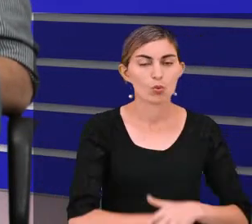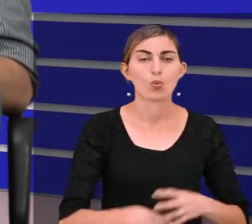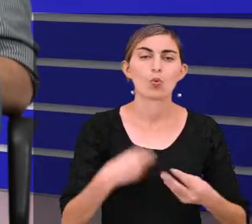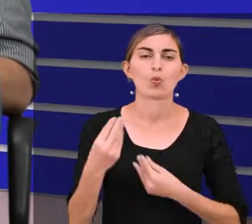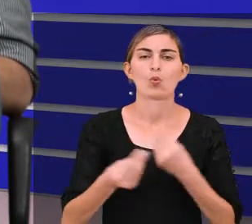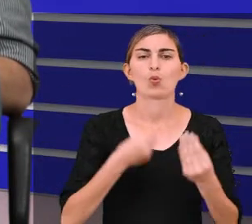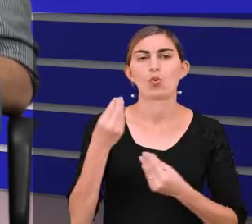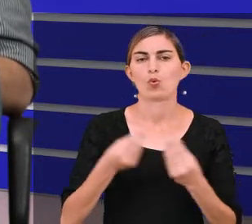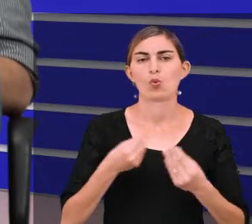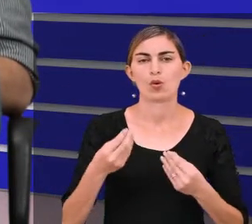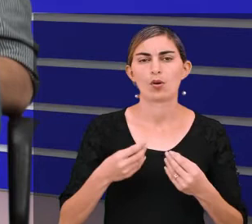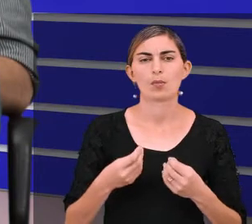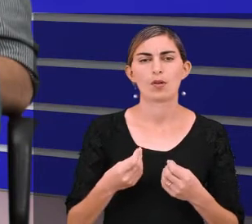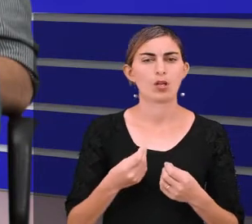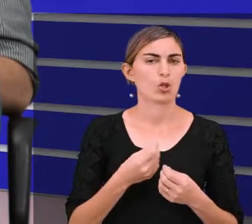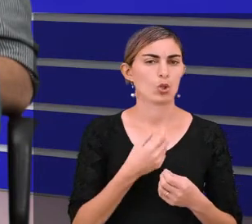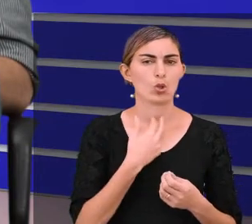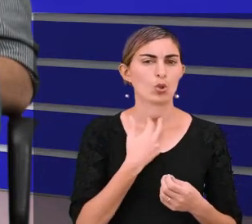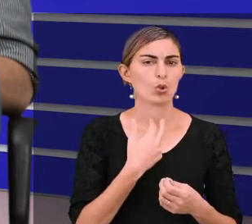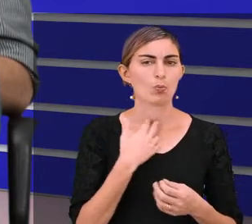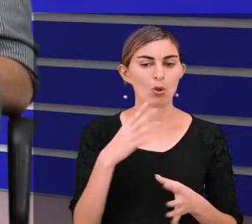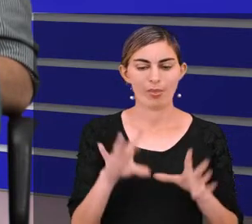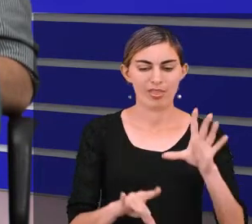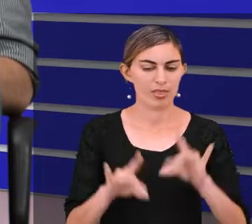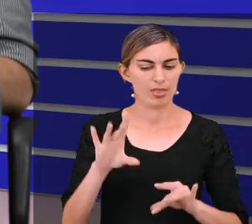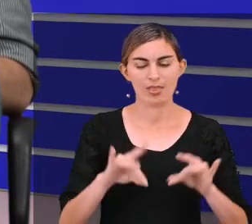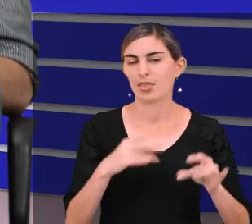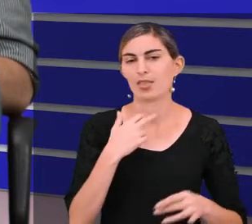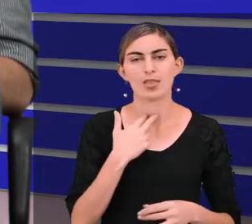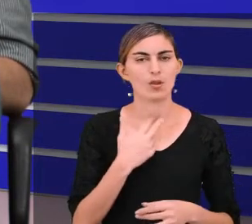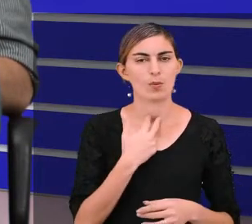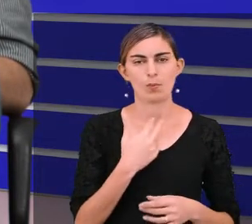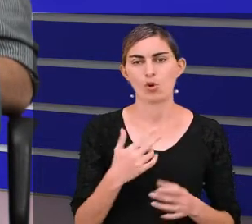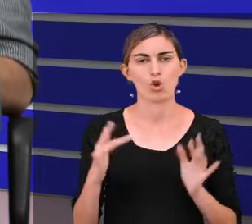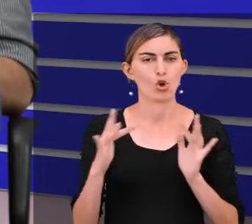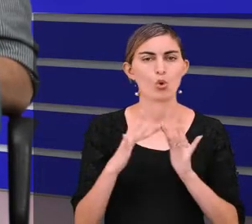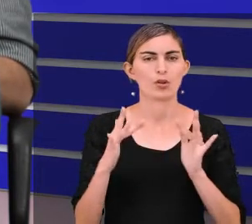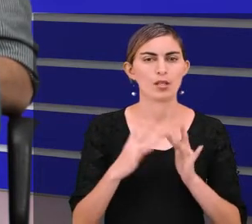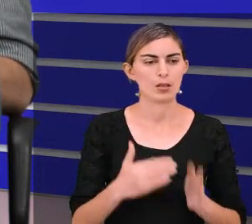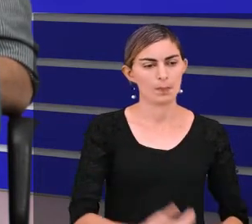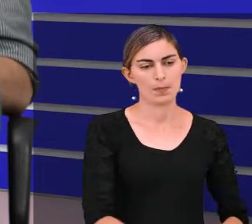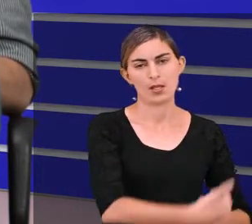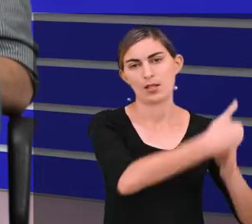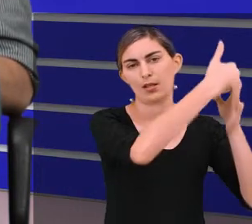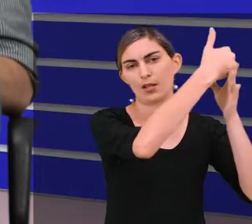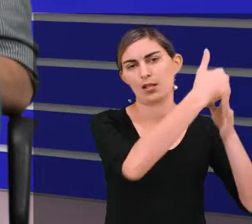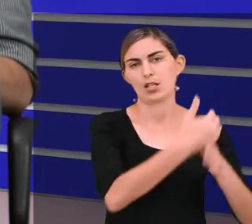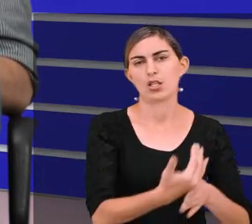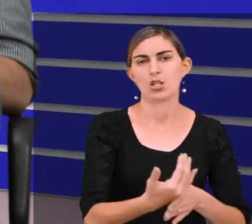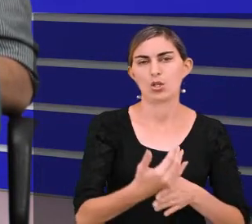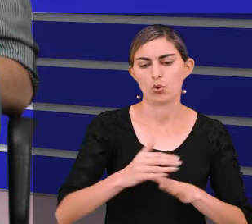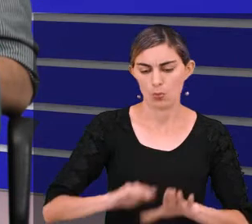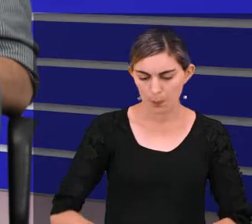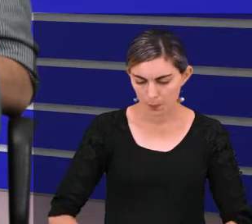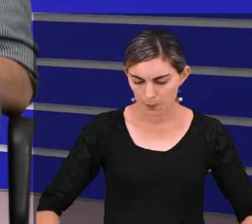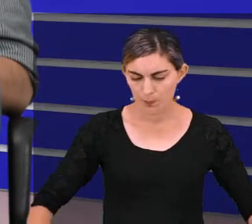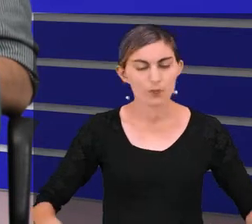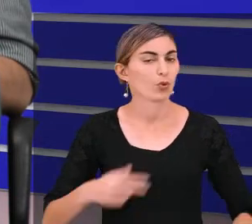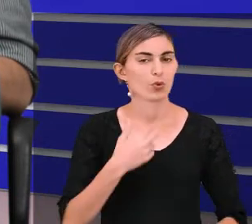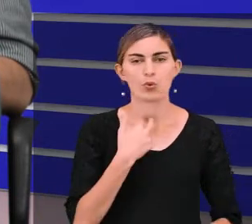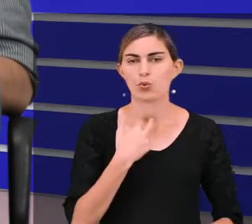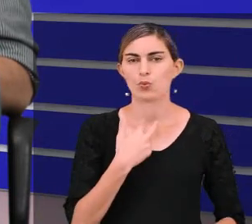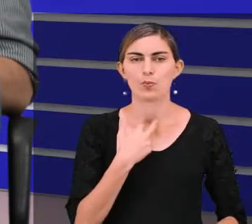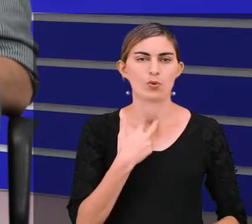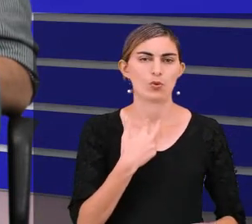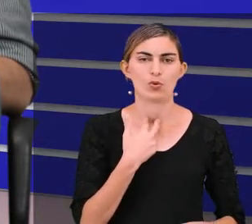No caso da farinha, ela é um produto que não pode pegar uma umidade nenhuma, então ele não pode ter contato com paredes, com piso, com solo.